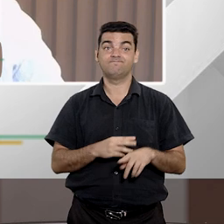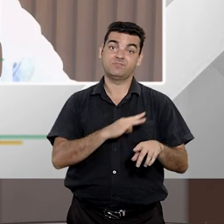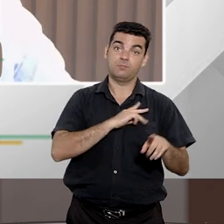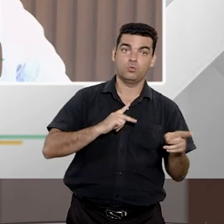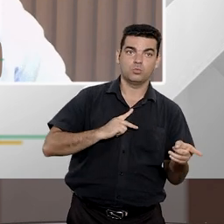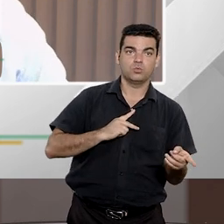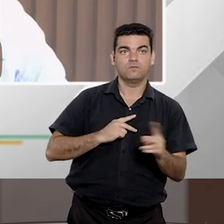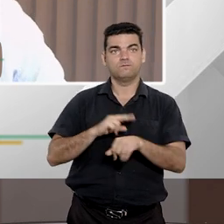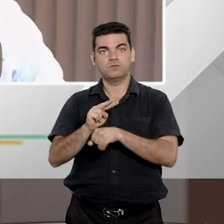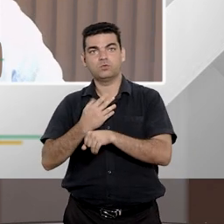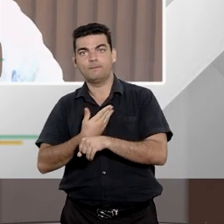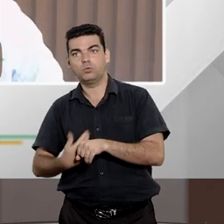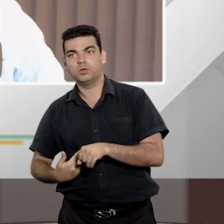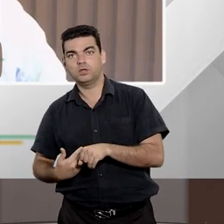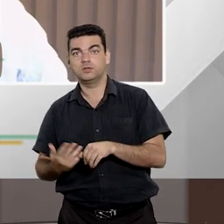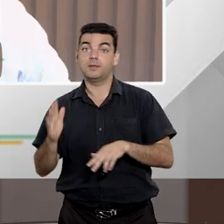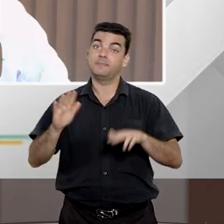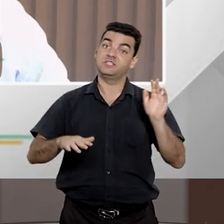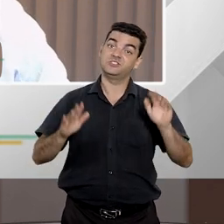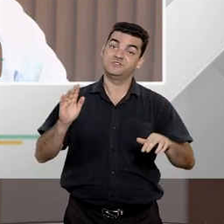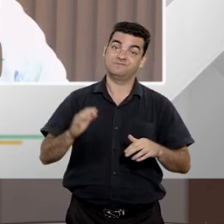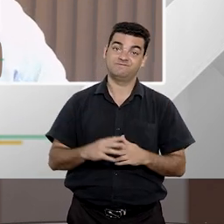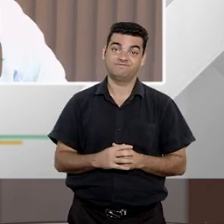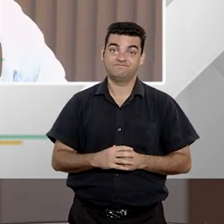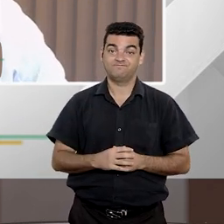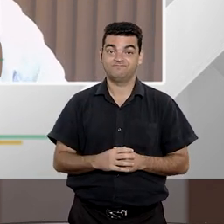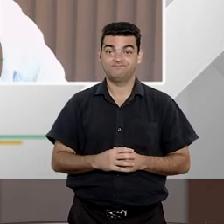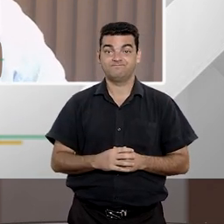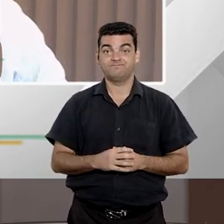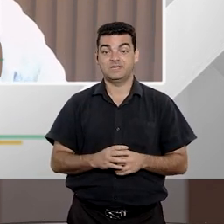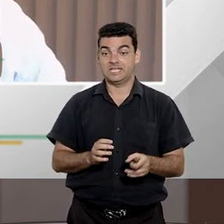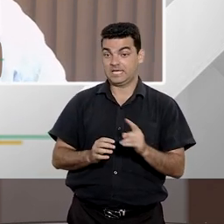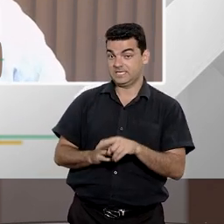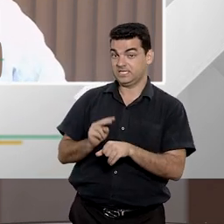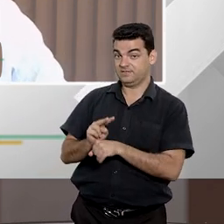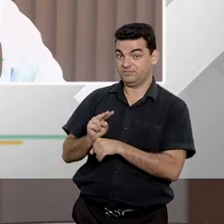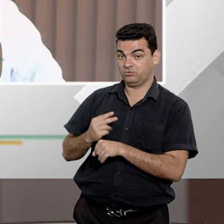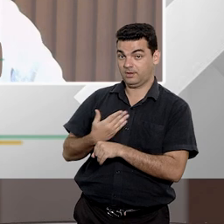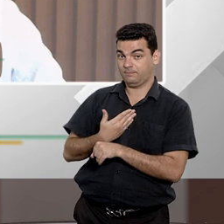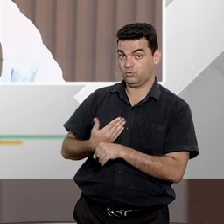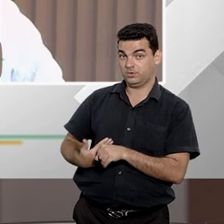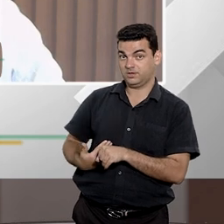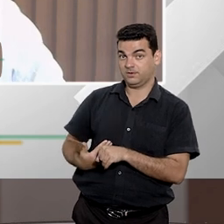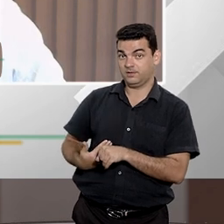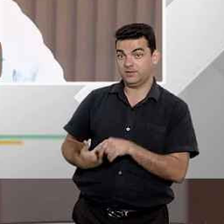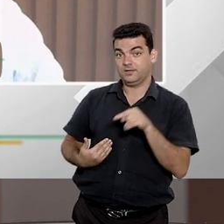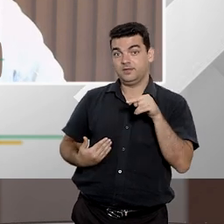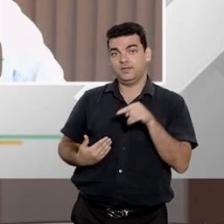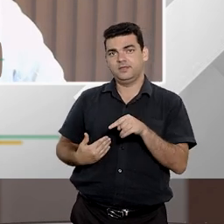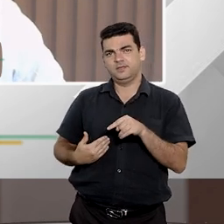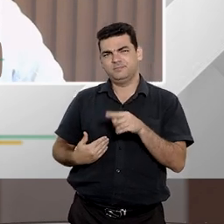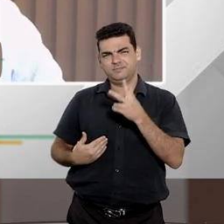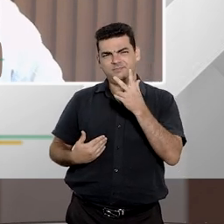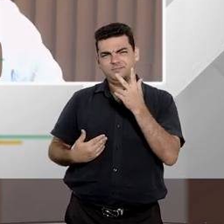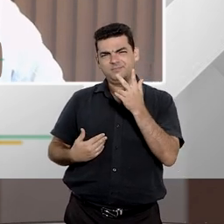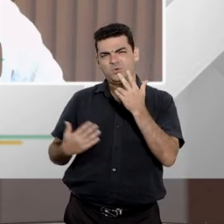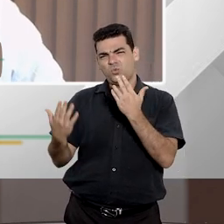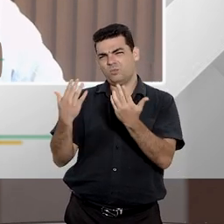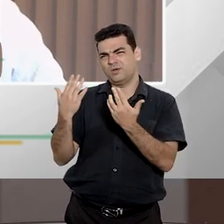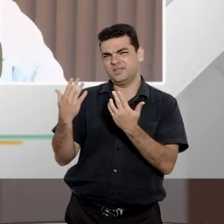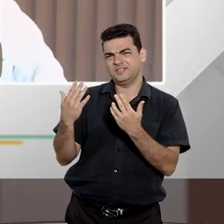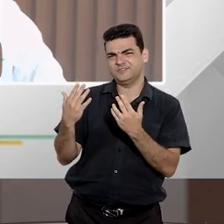desses dois órgãos. E, no caso da defensoria pública, está muito mais ligada essa